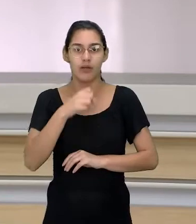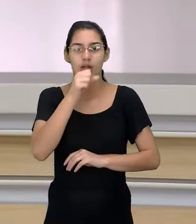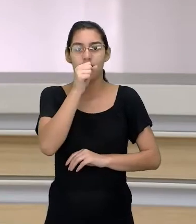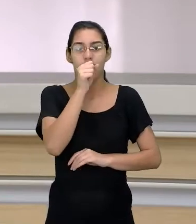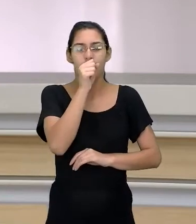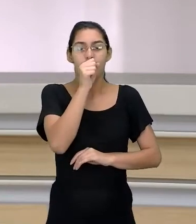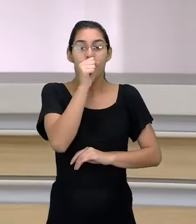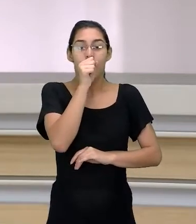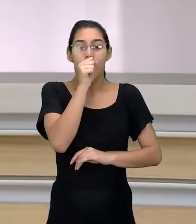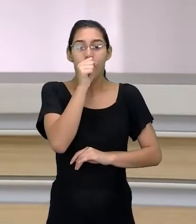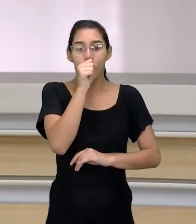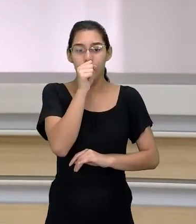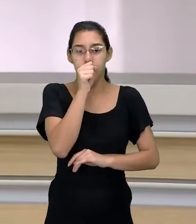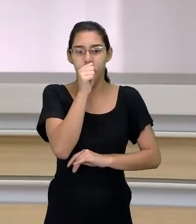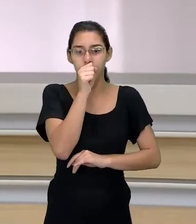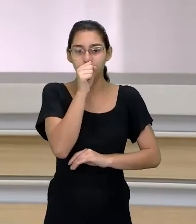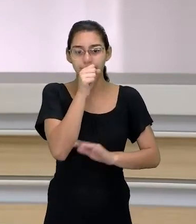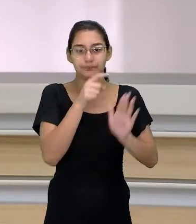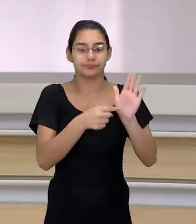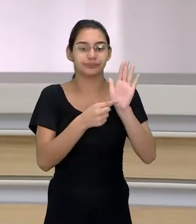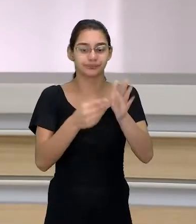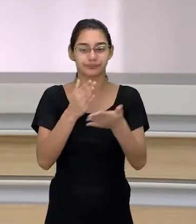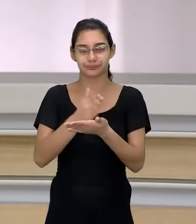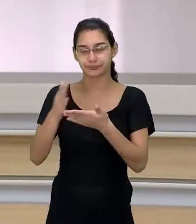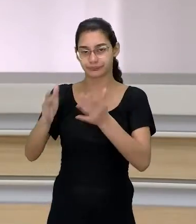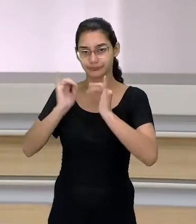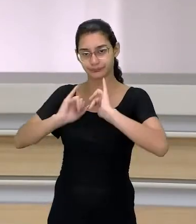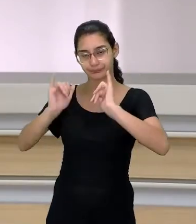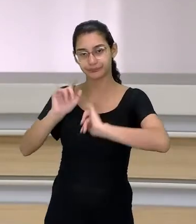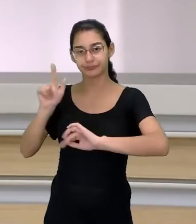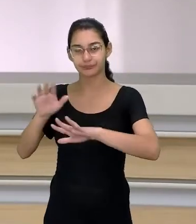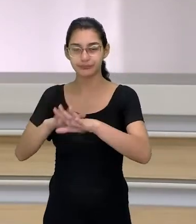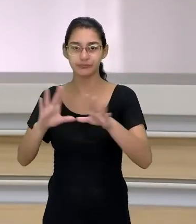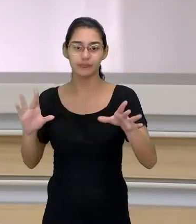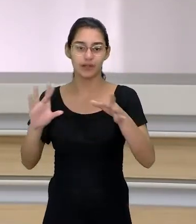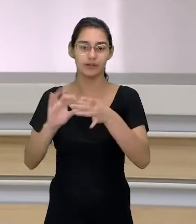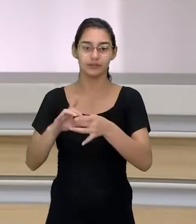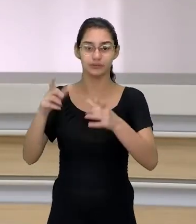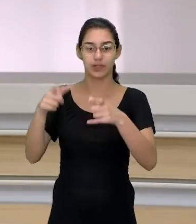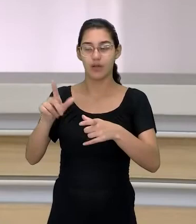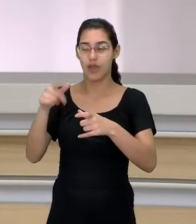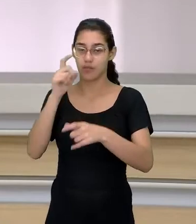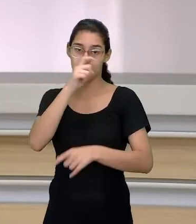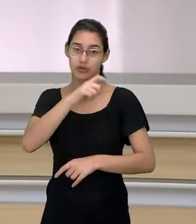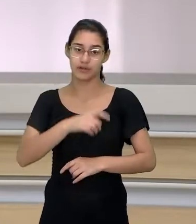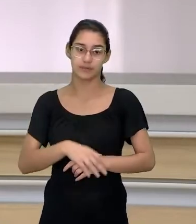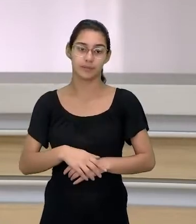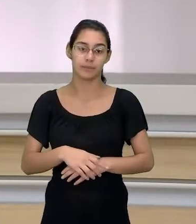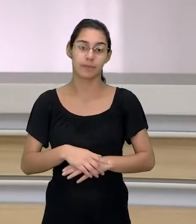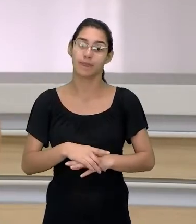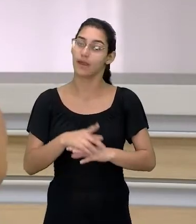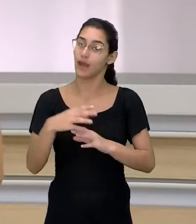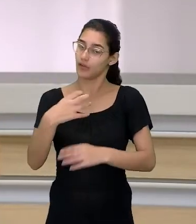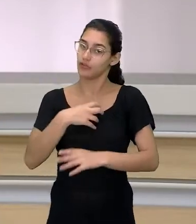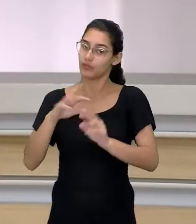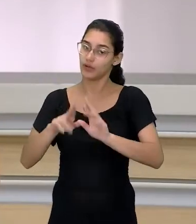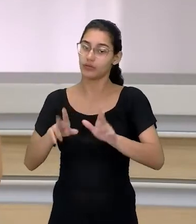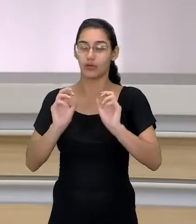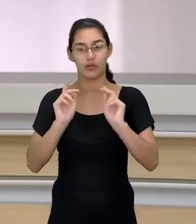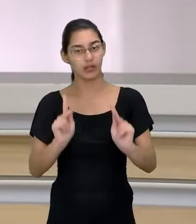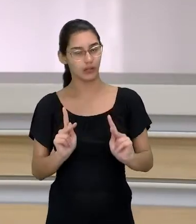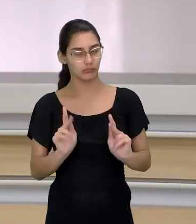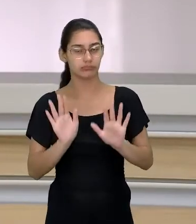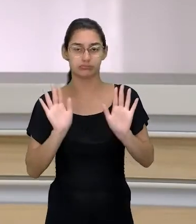E isso mostrou que boa parte das notícias que são veiculadas em tal lugar são falsas. Meu, isso é uma coisa que você fala, tá,